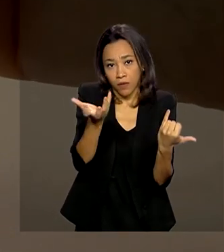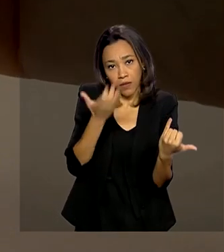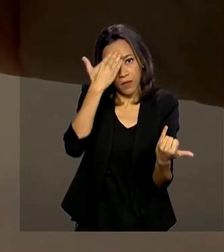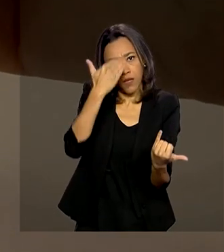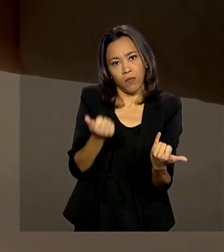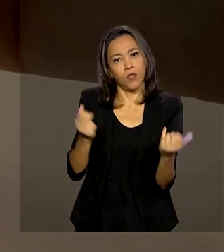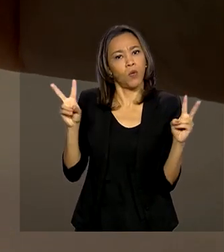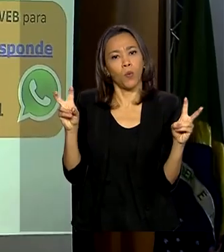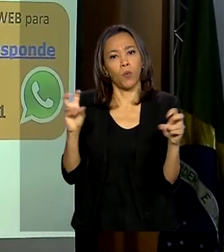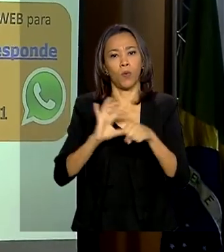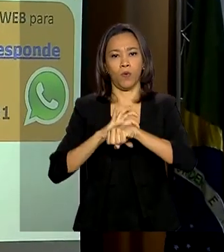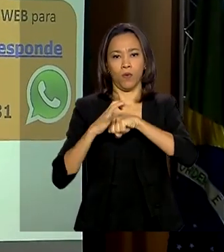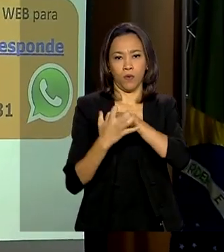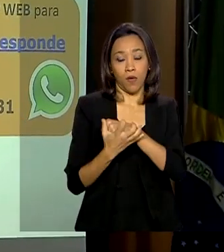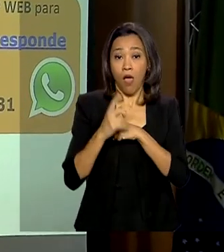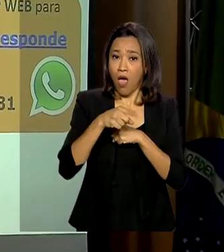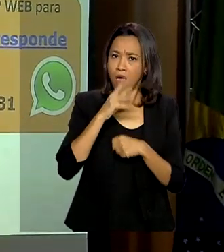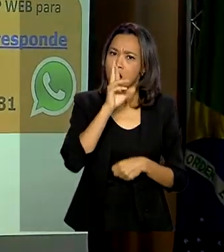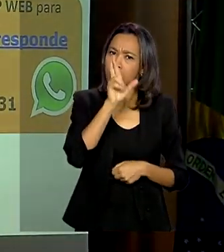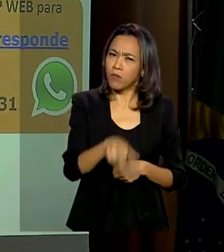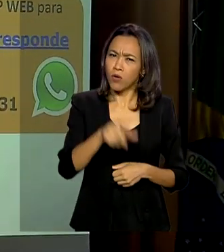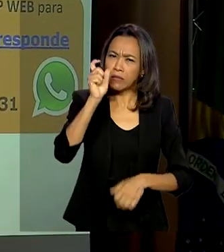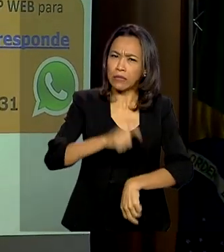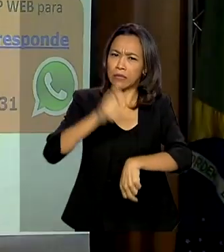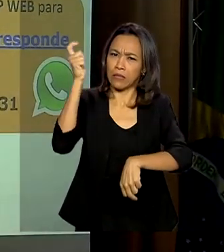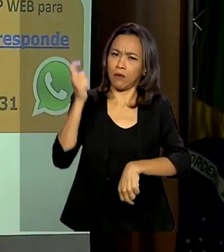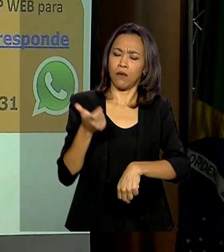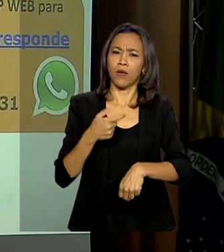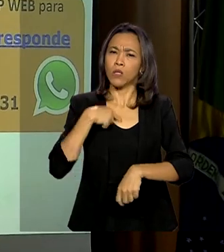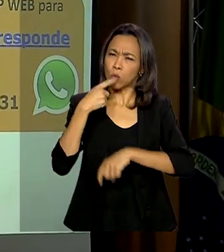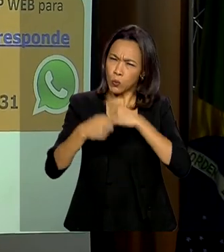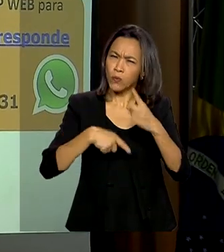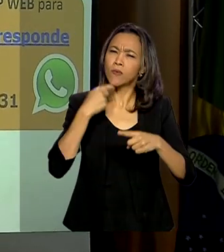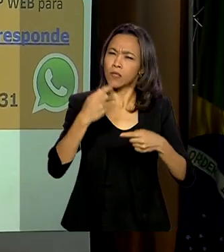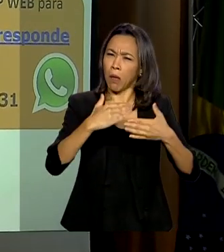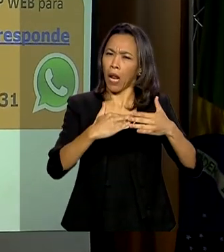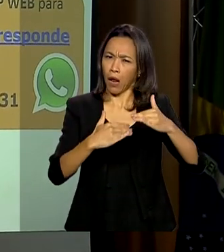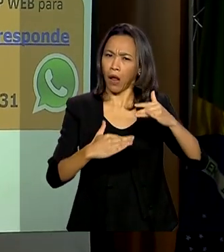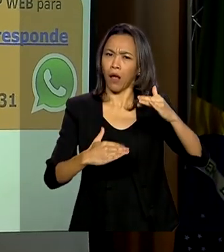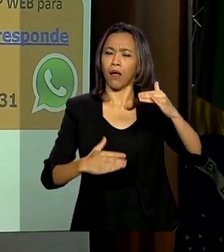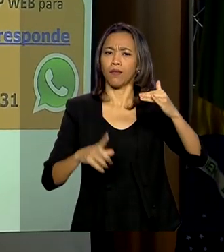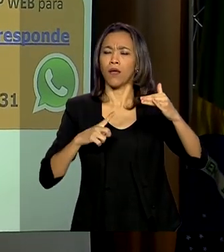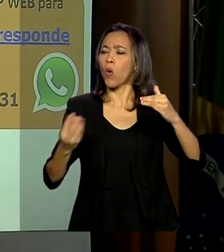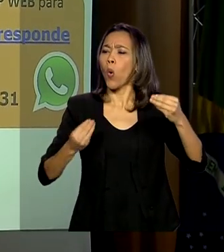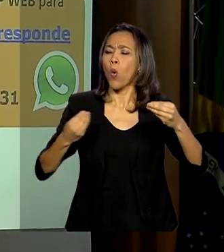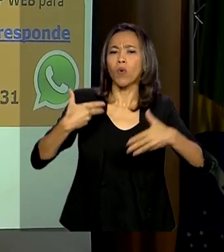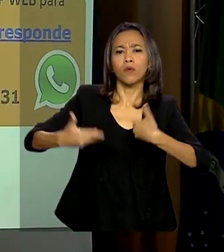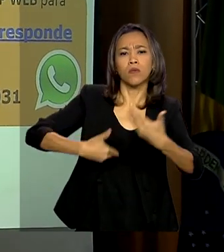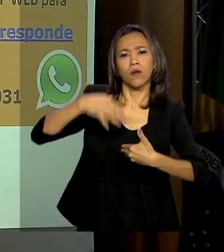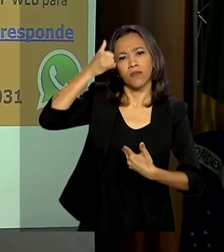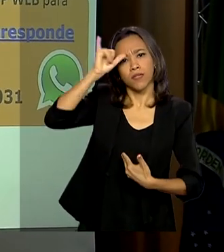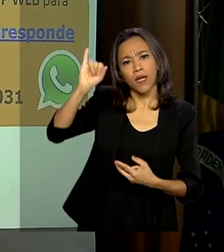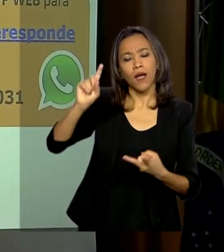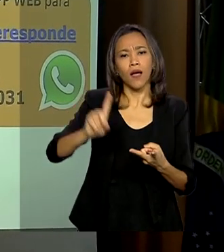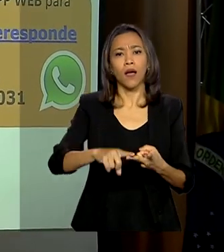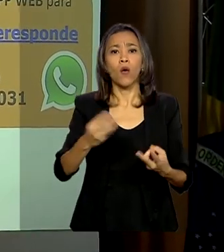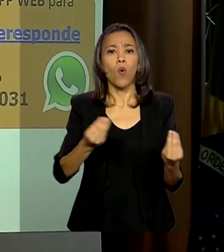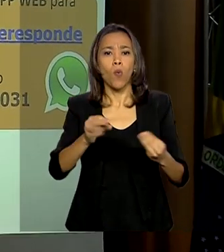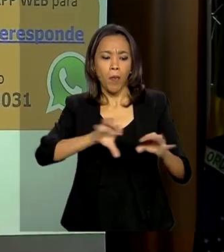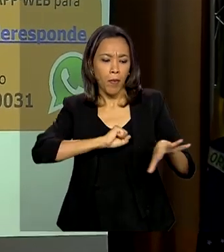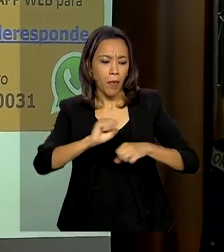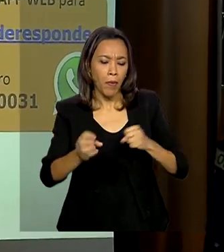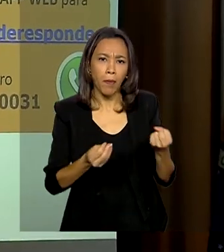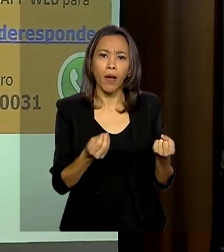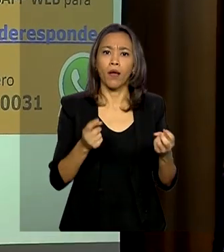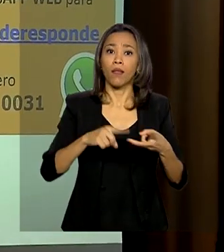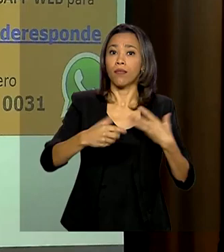Covid-19. São respostas automáticas a dúvidas frequentes, como medidas de prevenção, formas de contaminação,